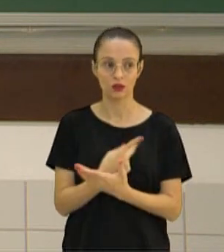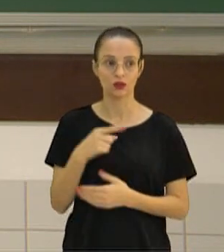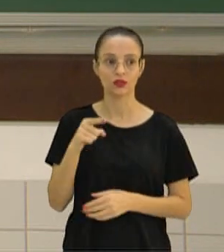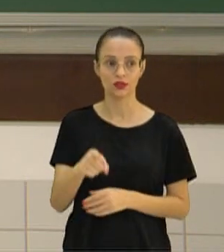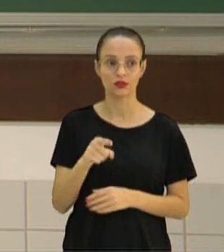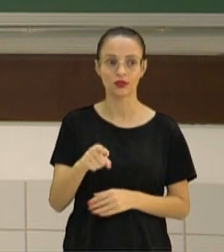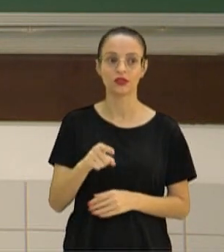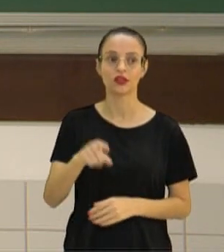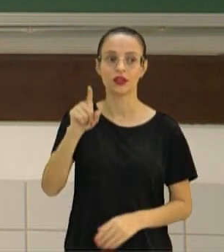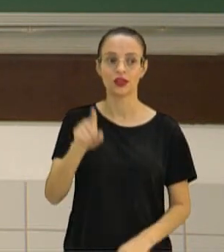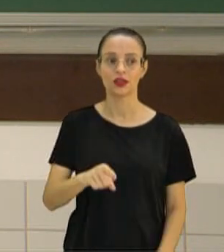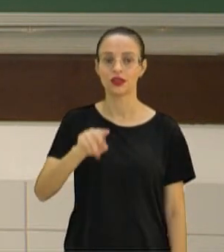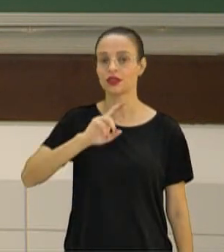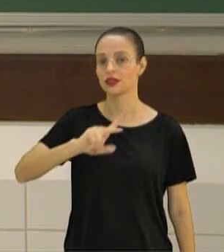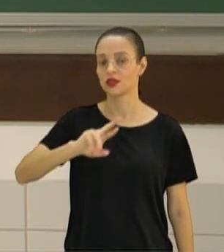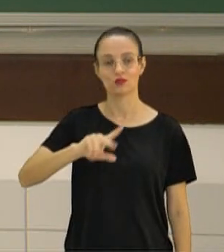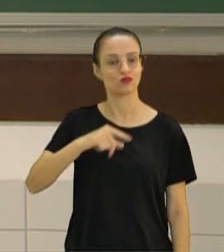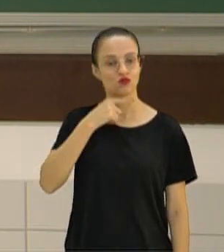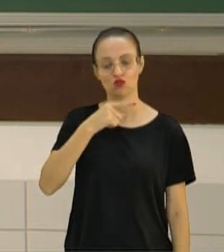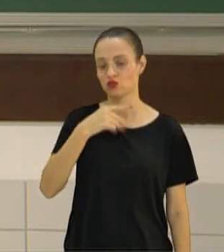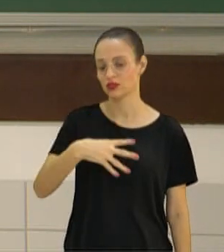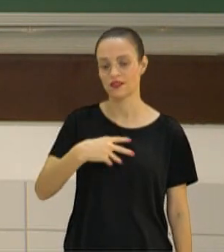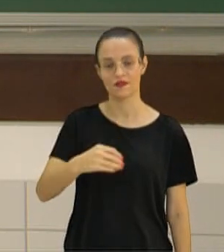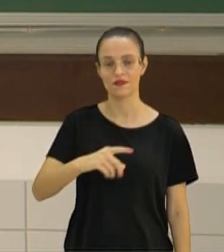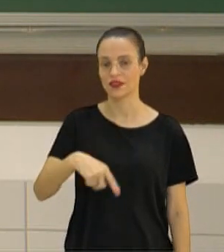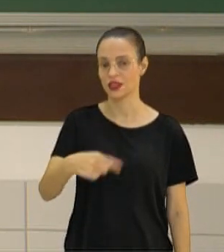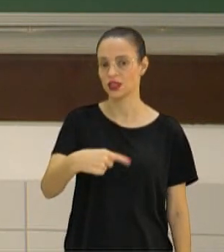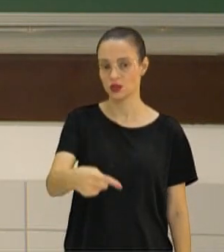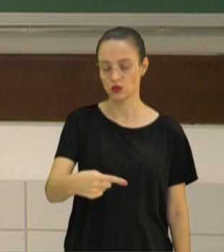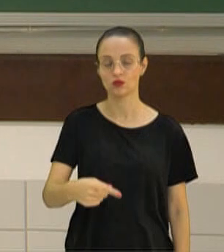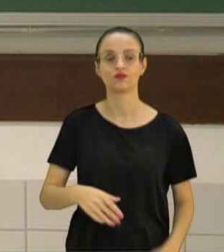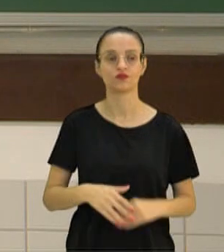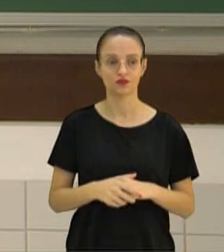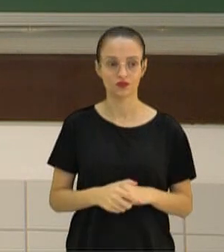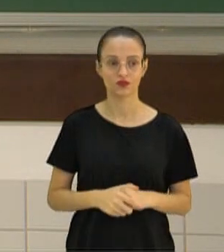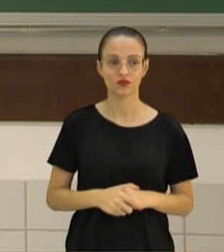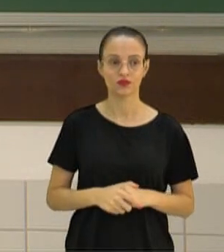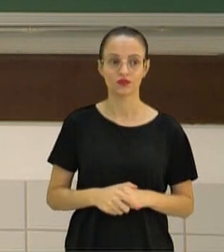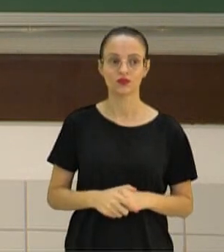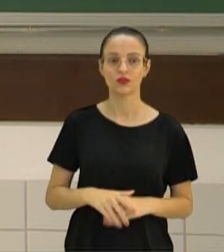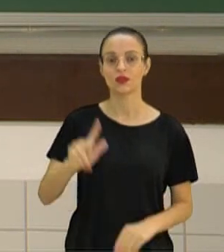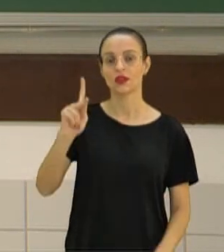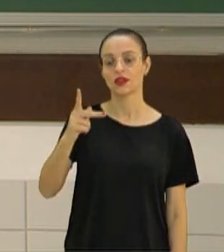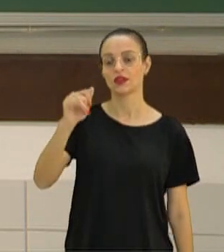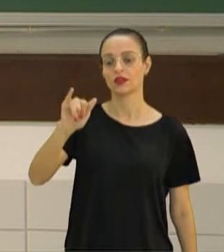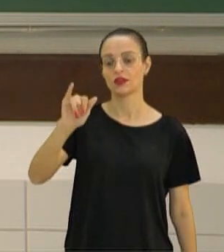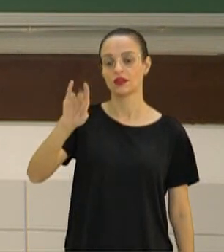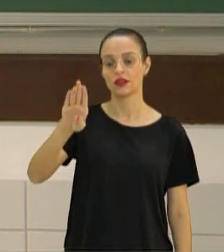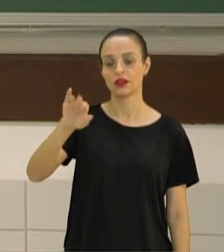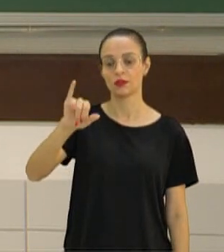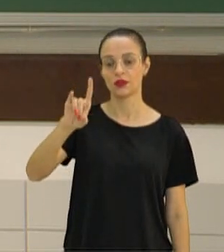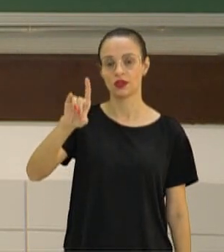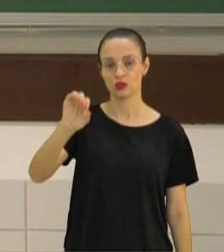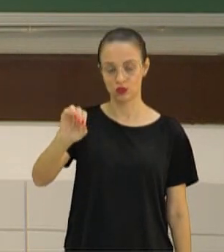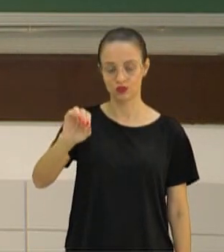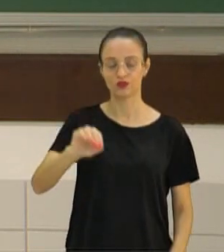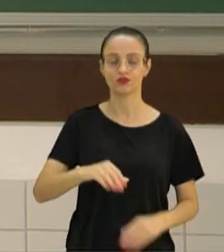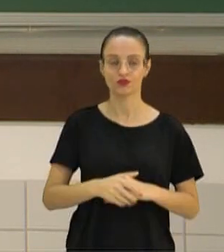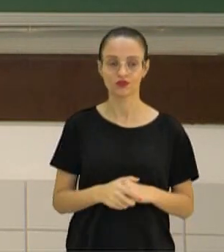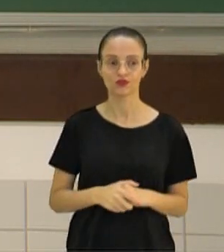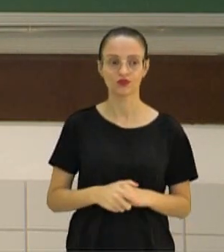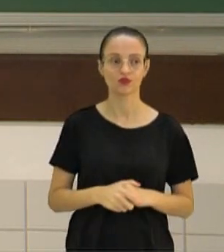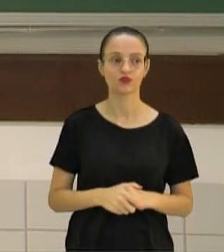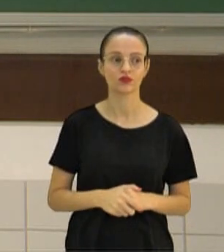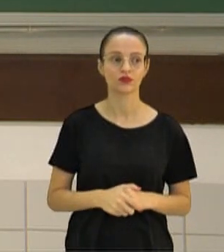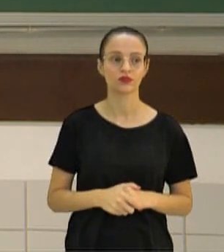esse indivíduo gerado, ele não é fértil. Então esse é um caso de híbridos dentro do conceito biológico de